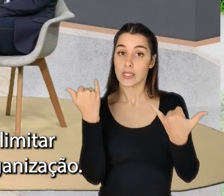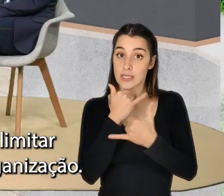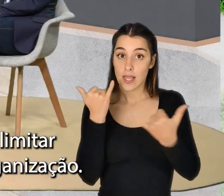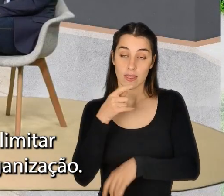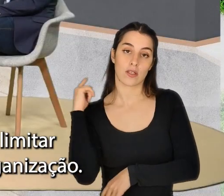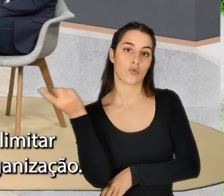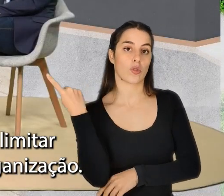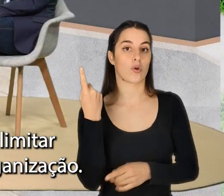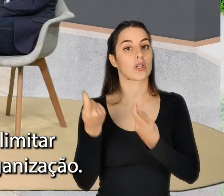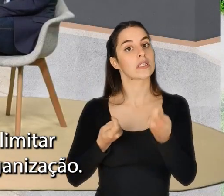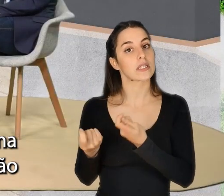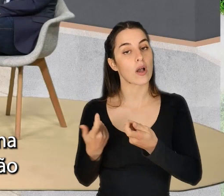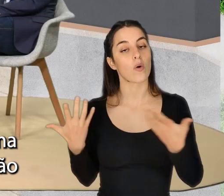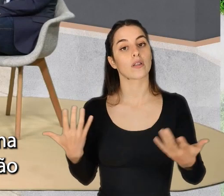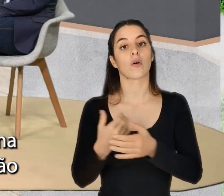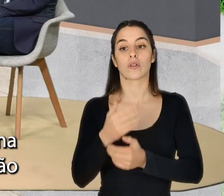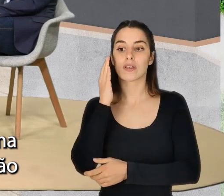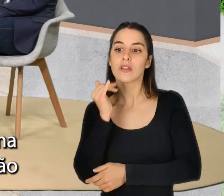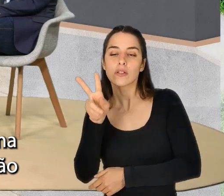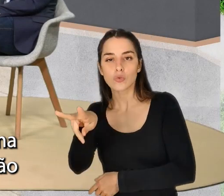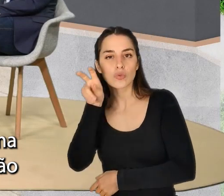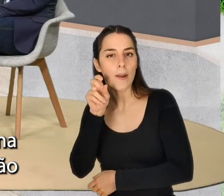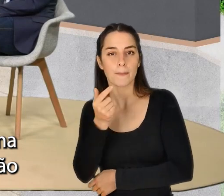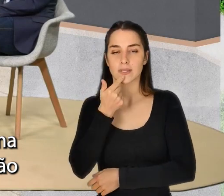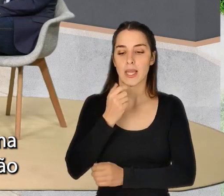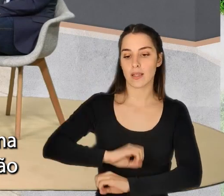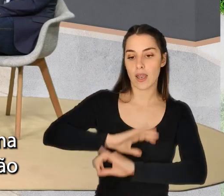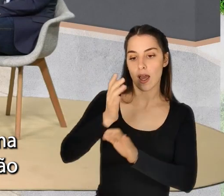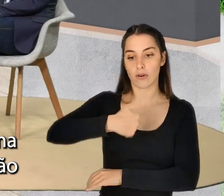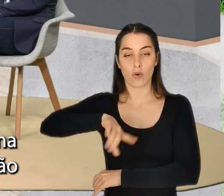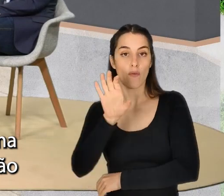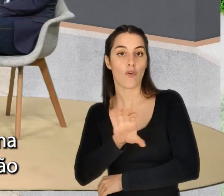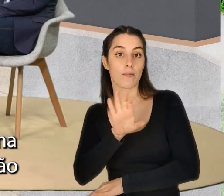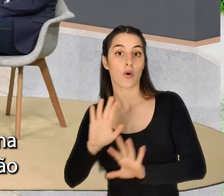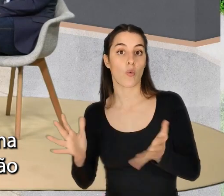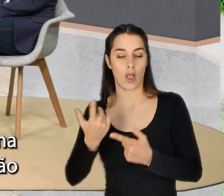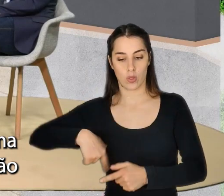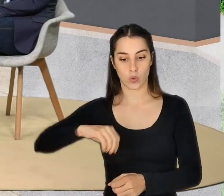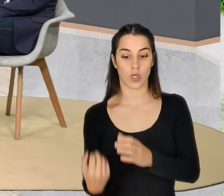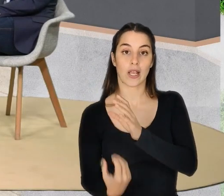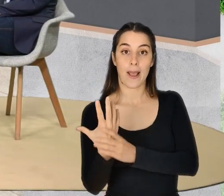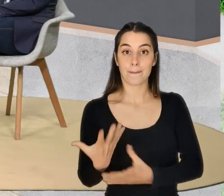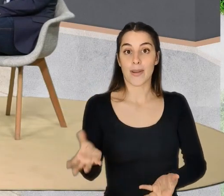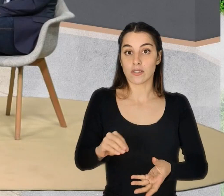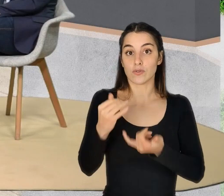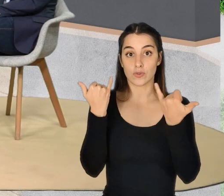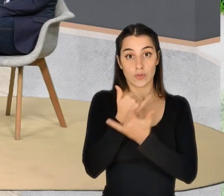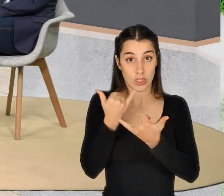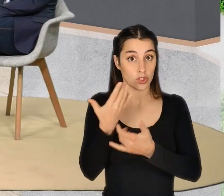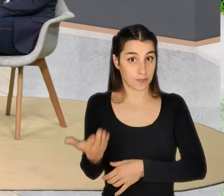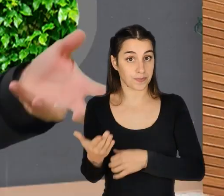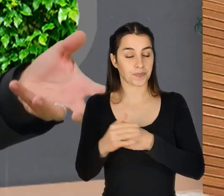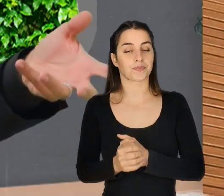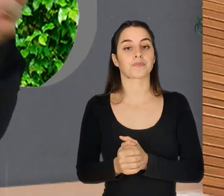felicidade em toda a organização. Então, escutar e entender de que forma é que podemos criar uma organização mais feliz com o